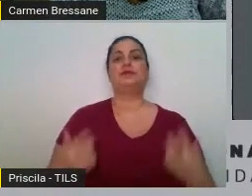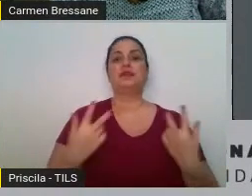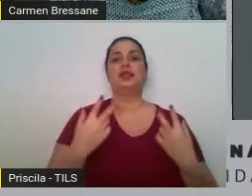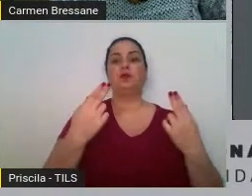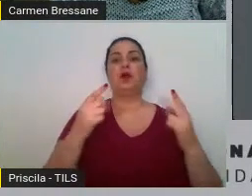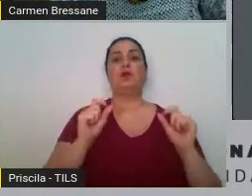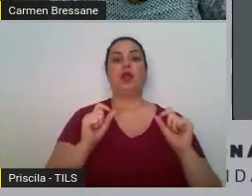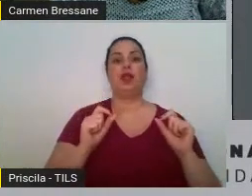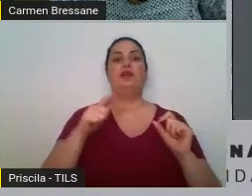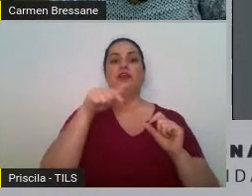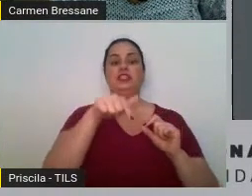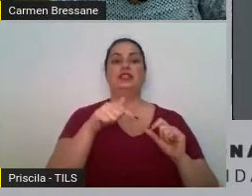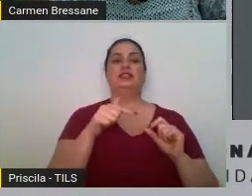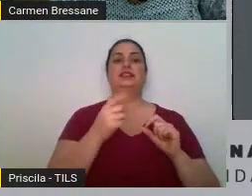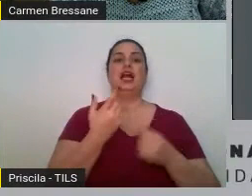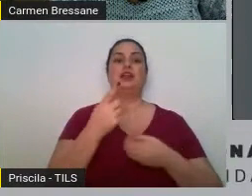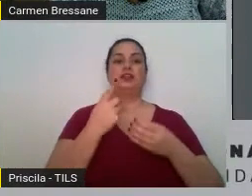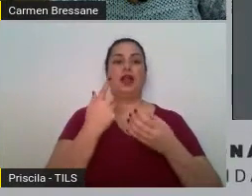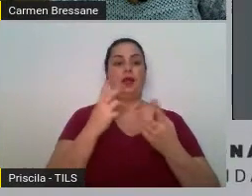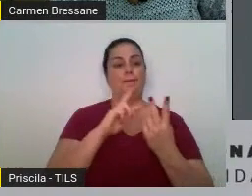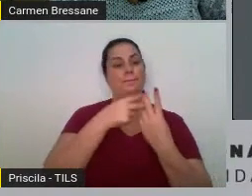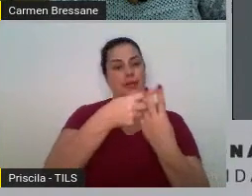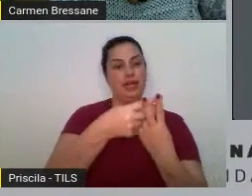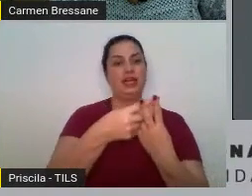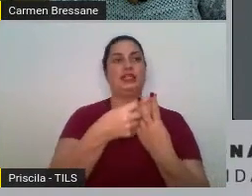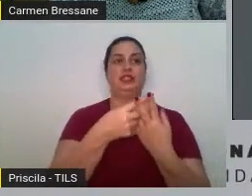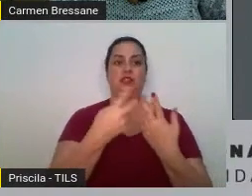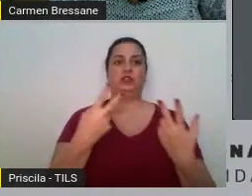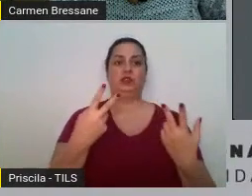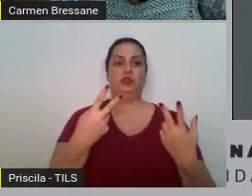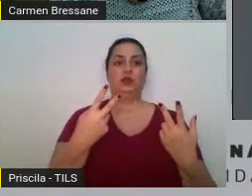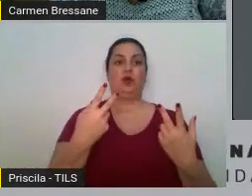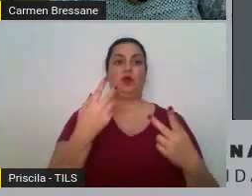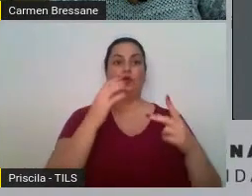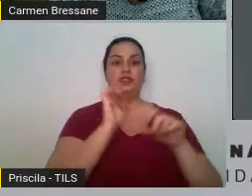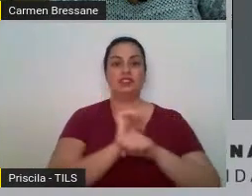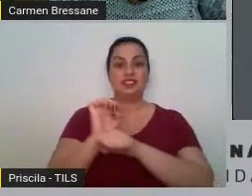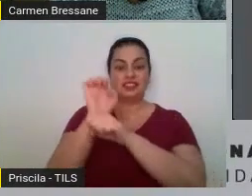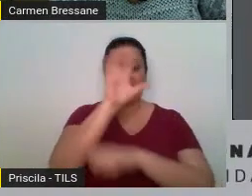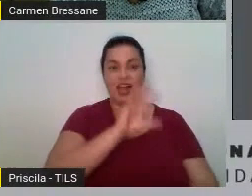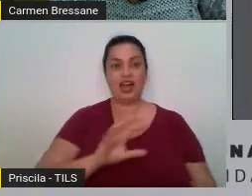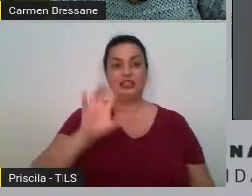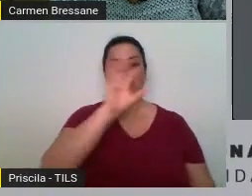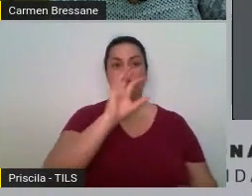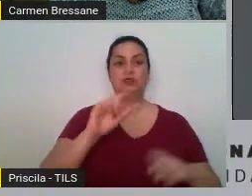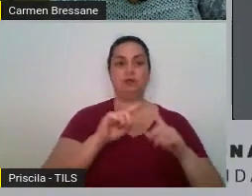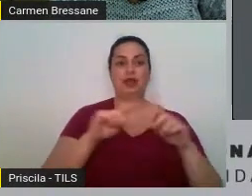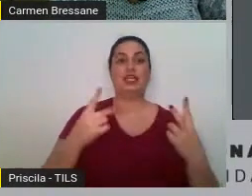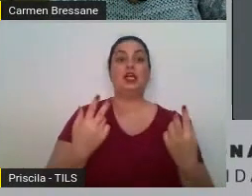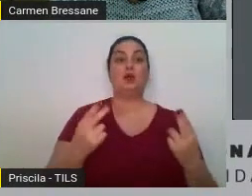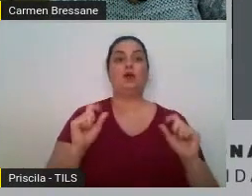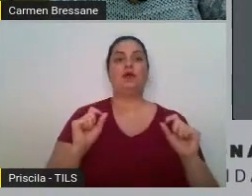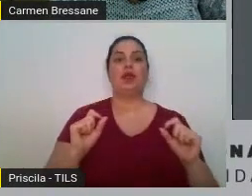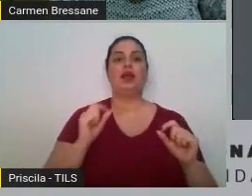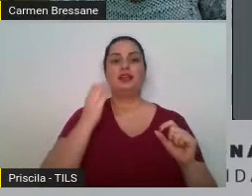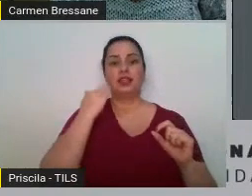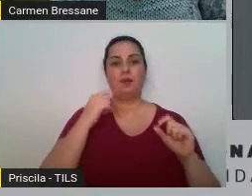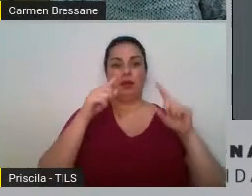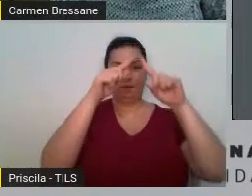para praticar pirâmide financeira disfarçado de operação de crédito